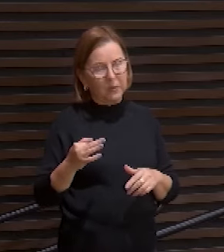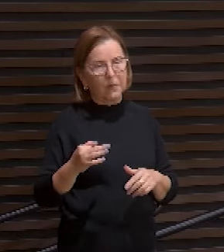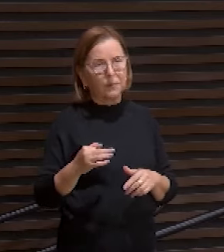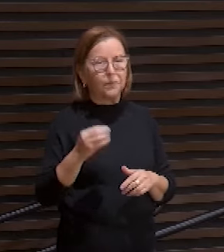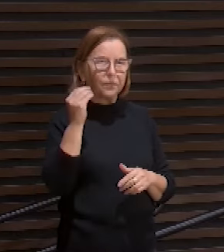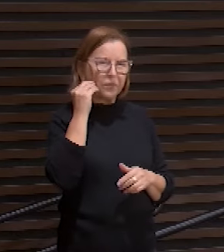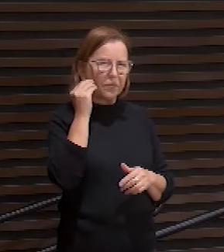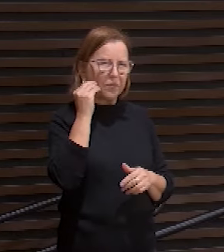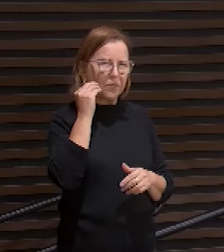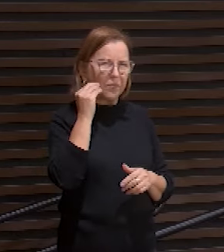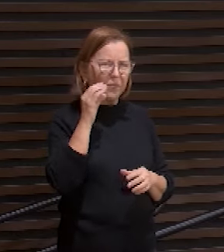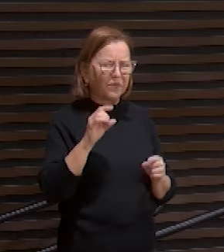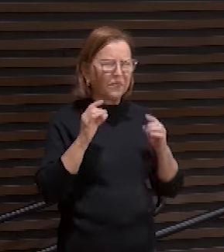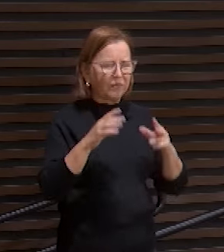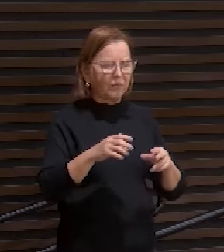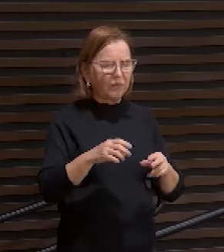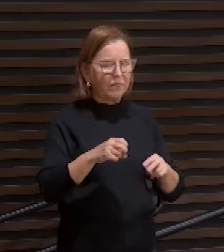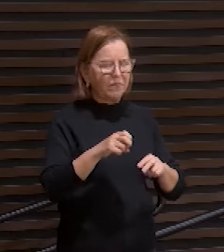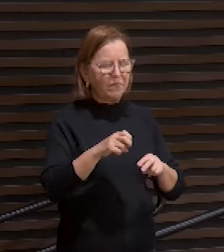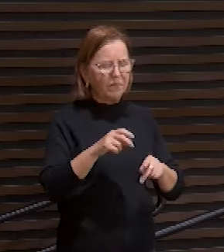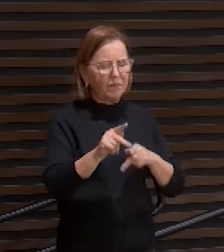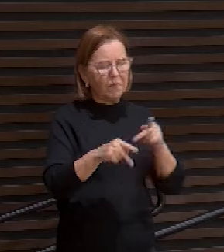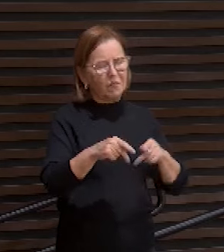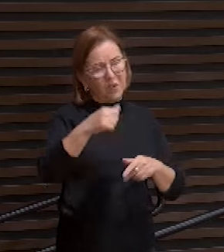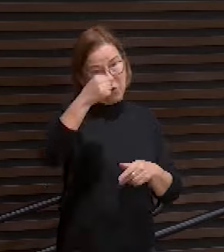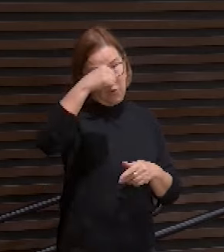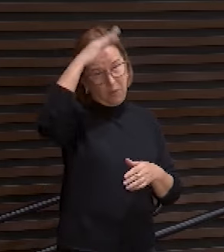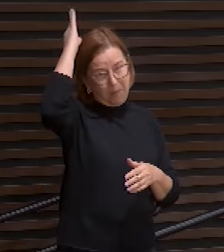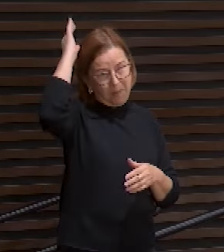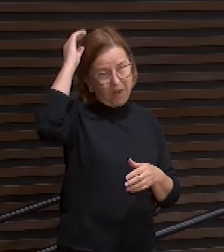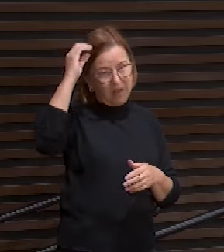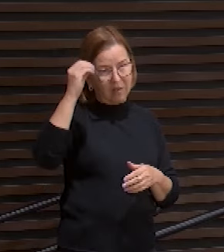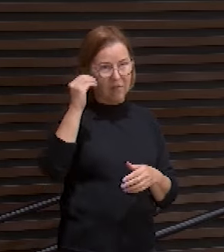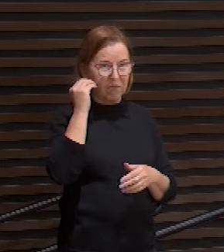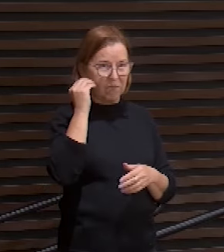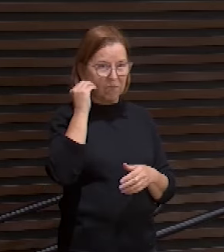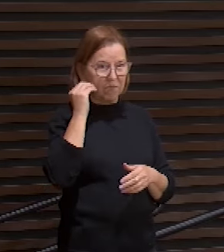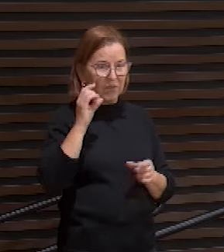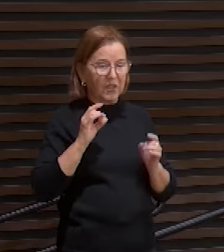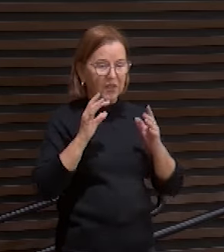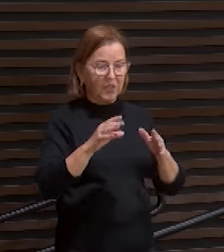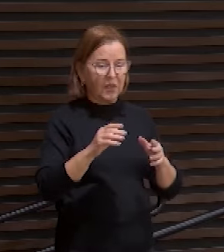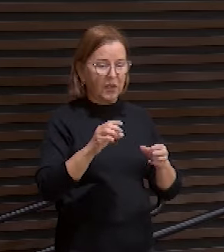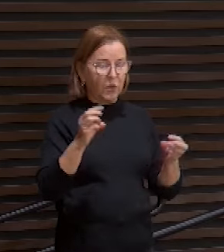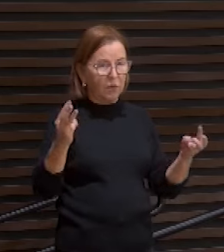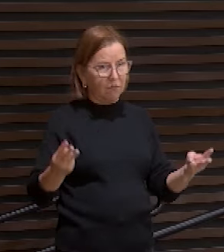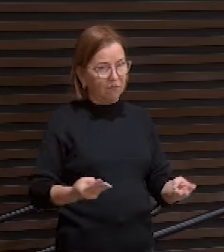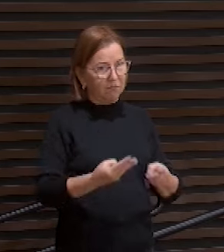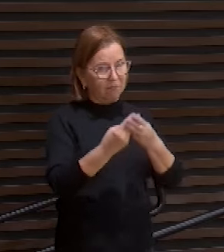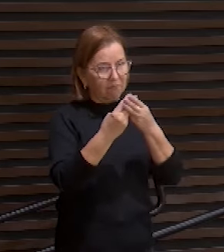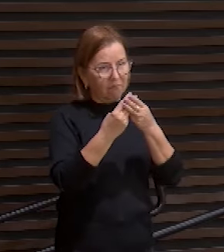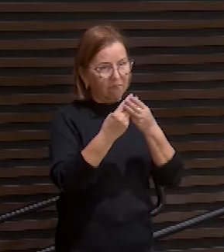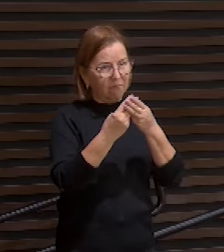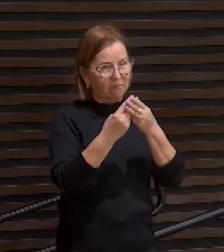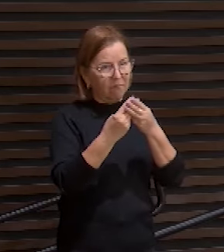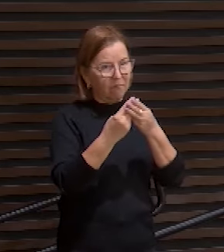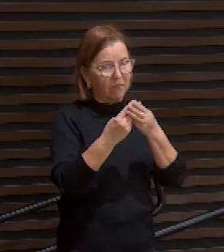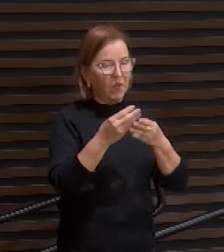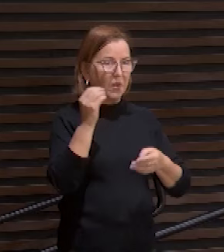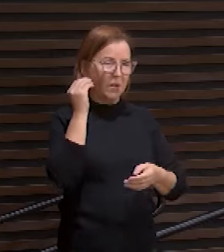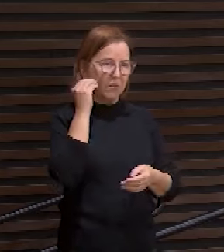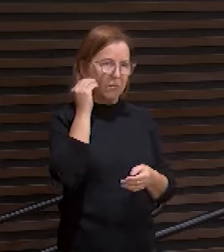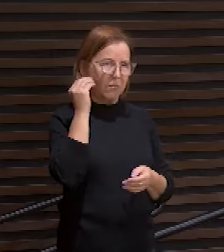ele experimentou a rejeição dos judeus porque ele veio para o que era seu e os seus não receberam. Ele